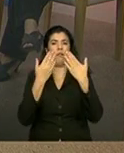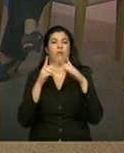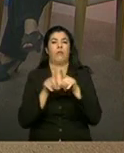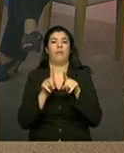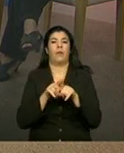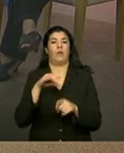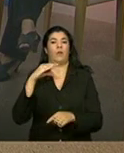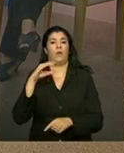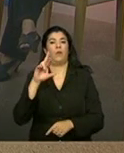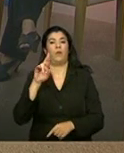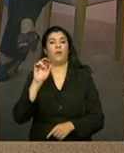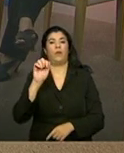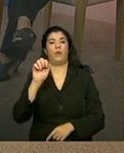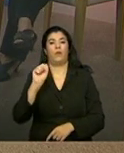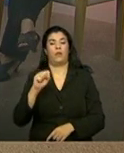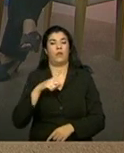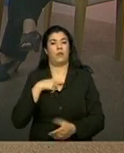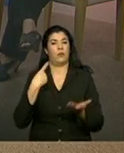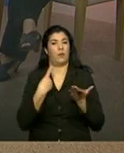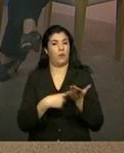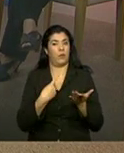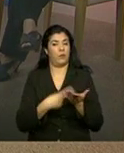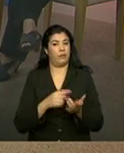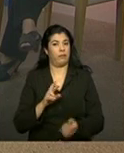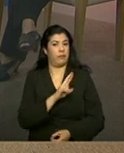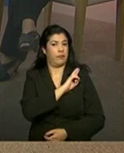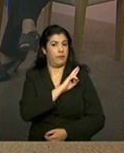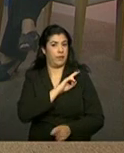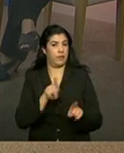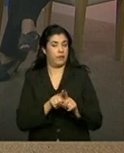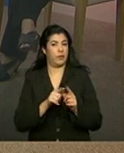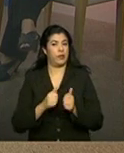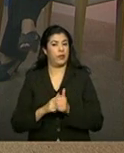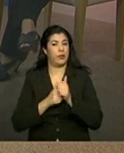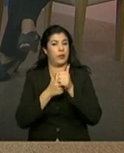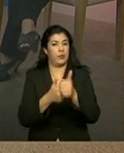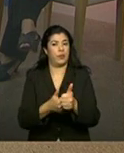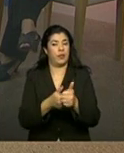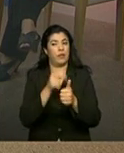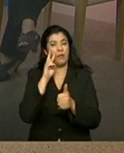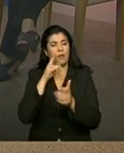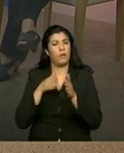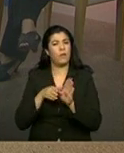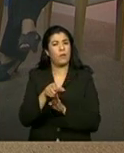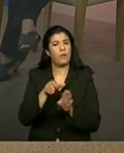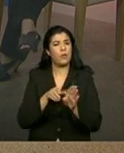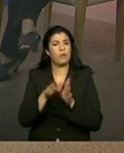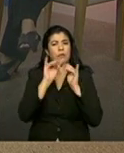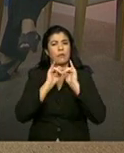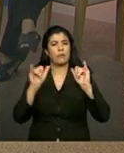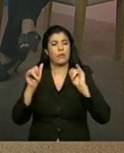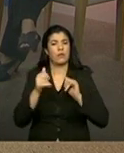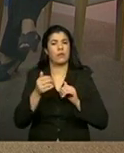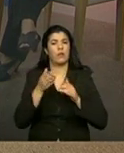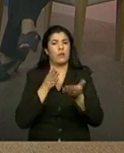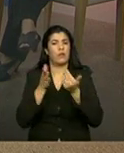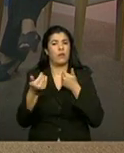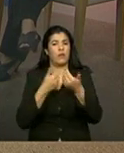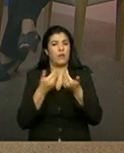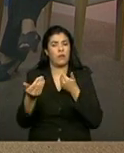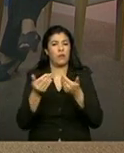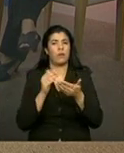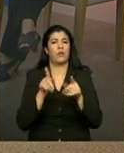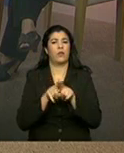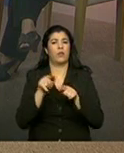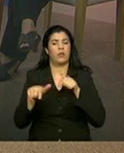compromisso do acompanhamento, do repasse de informação, de definição de fluxos de trabalho e de